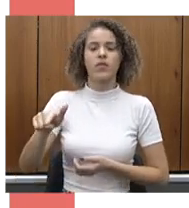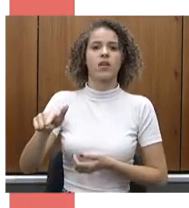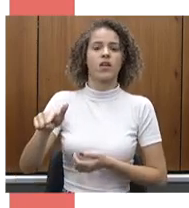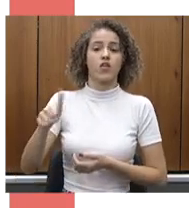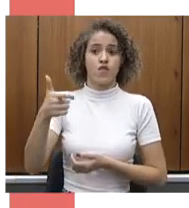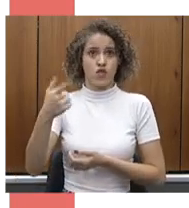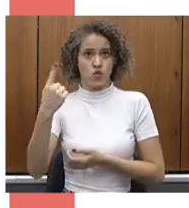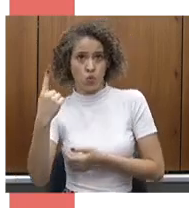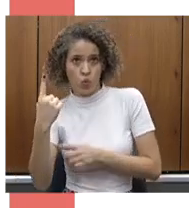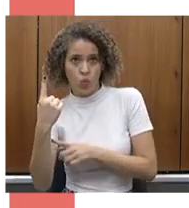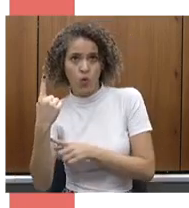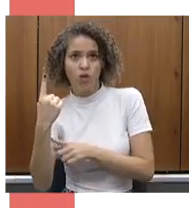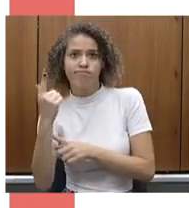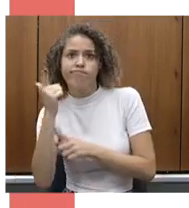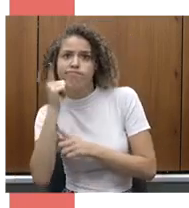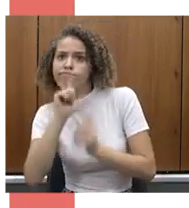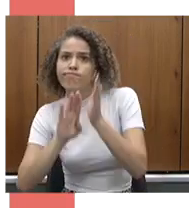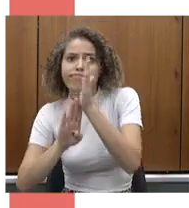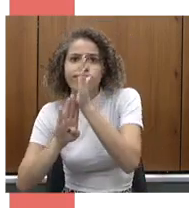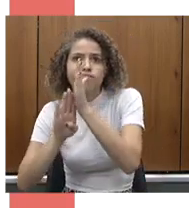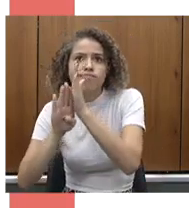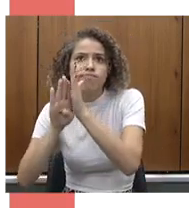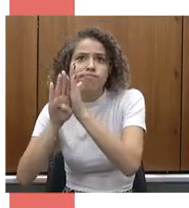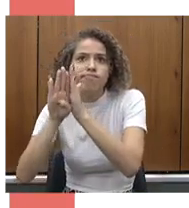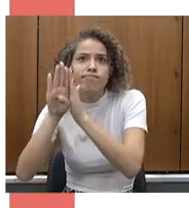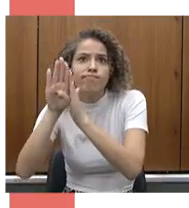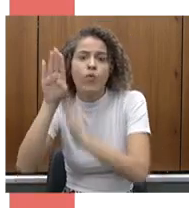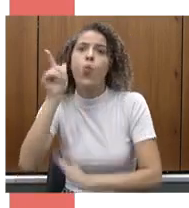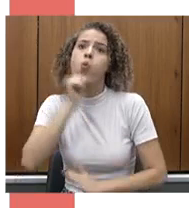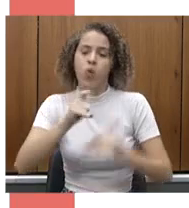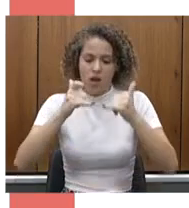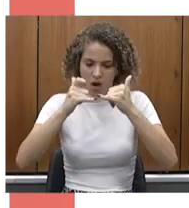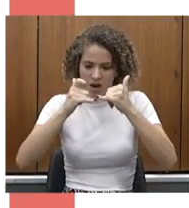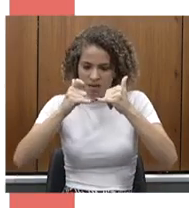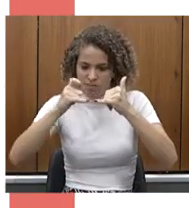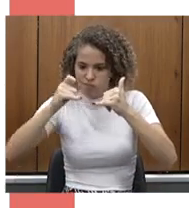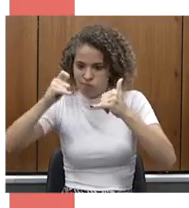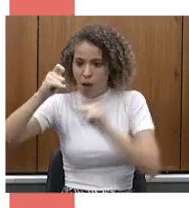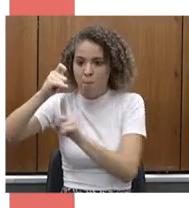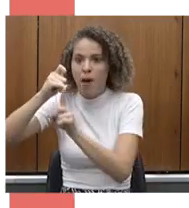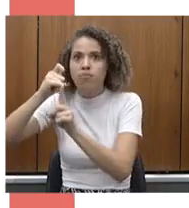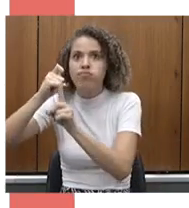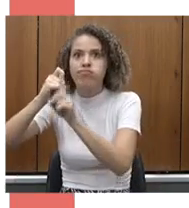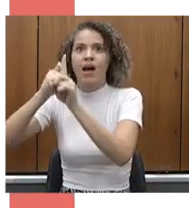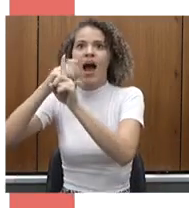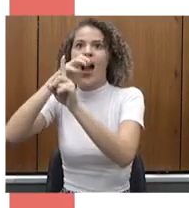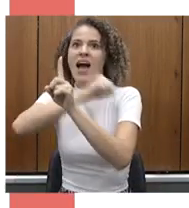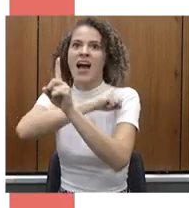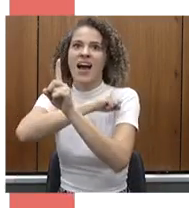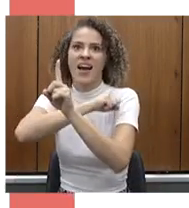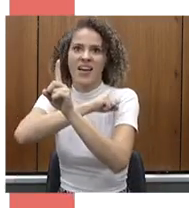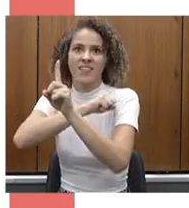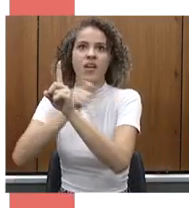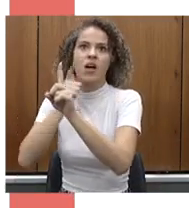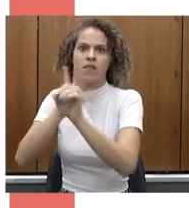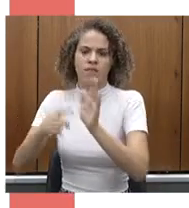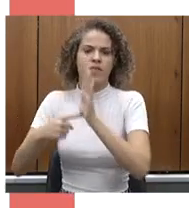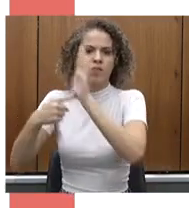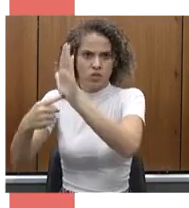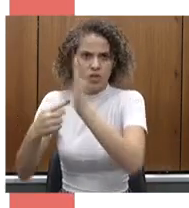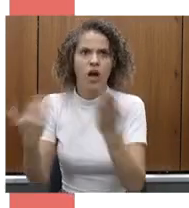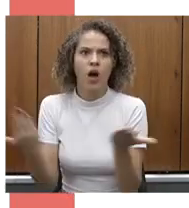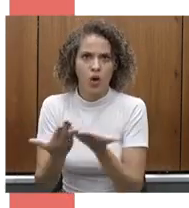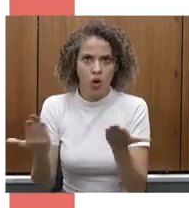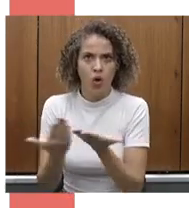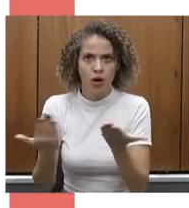conseguimos ultrapassar essa linha, na verdade, bater essa linha. E em 2022 são dados ainda parciais, e nós vamos chegar lá, como vocês vão ver